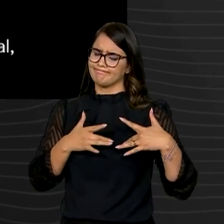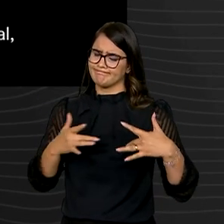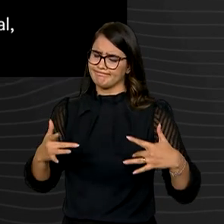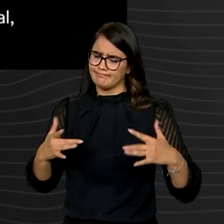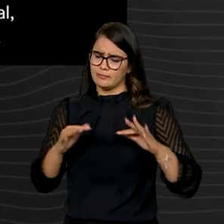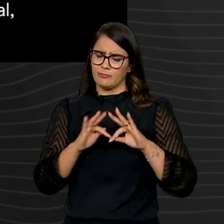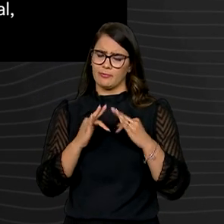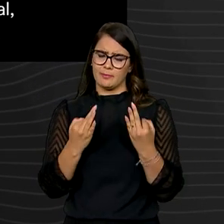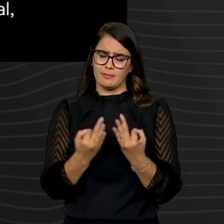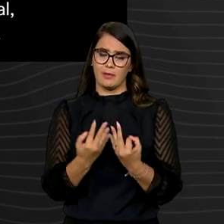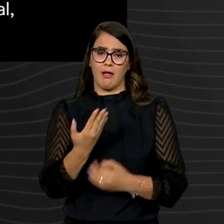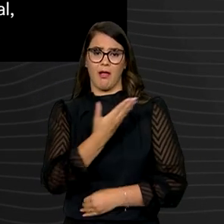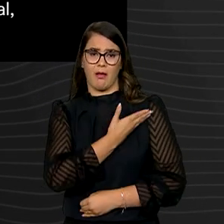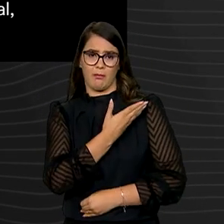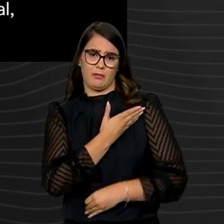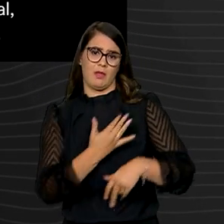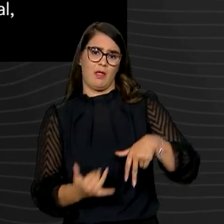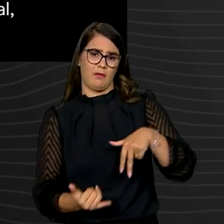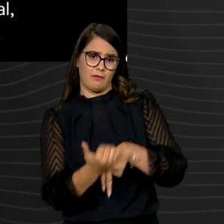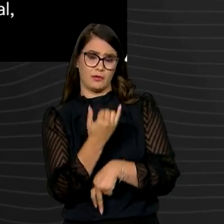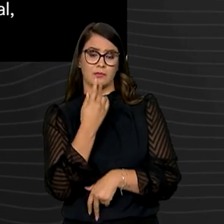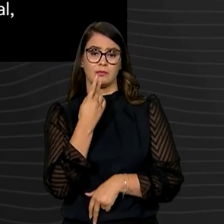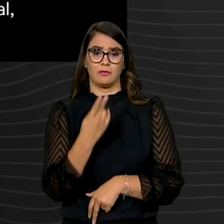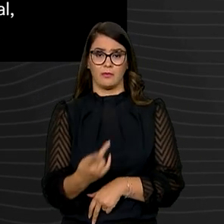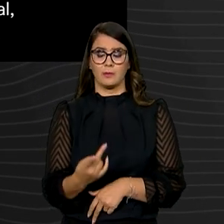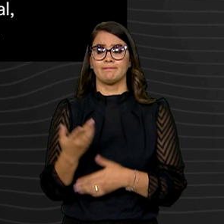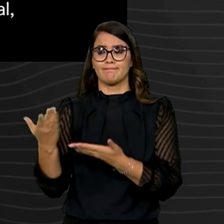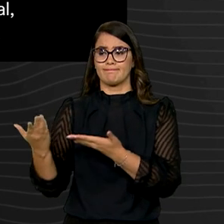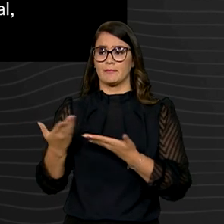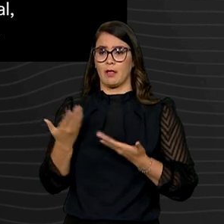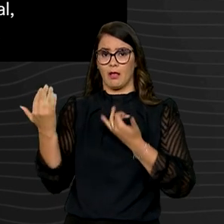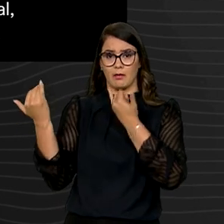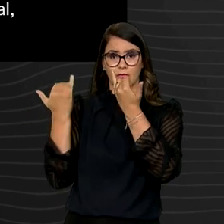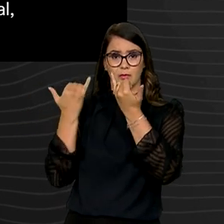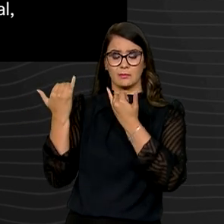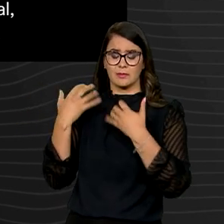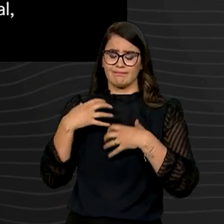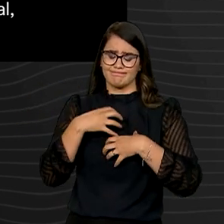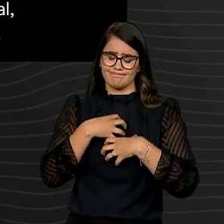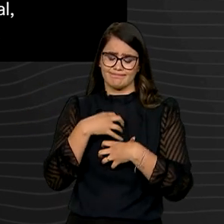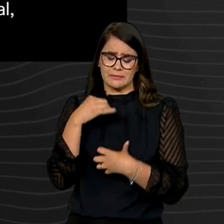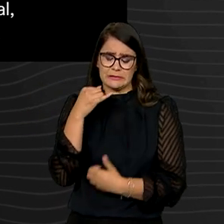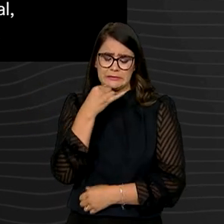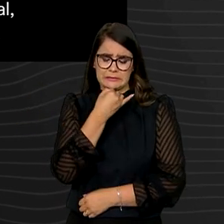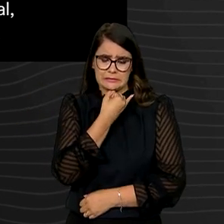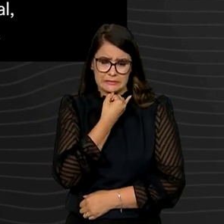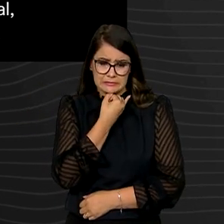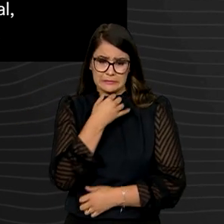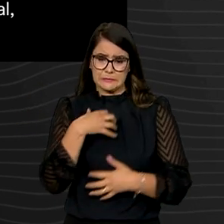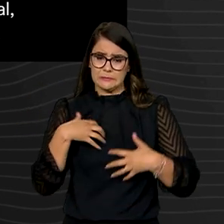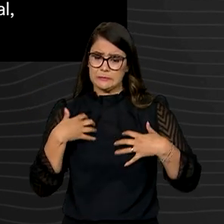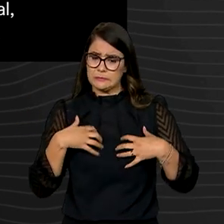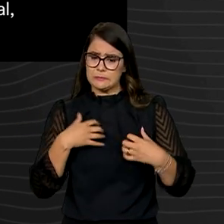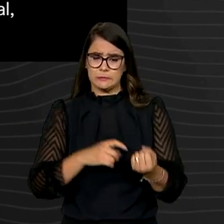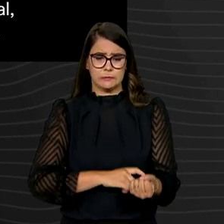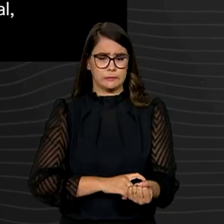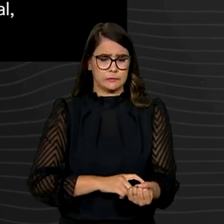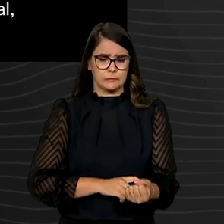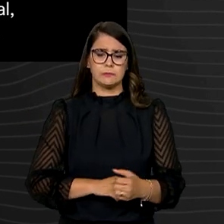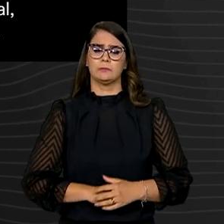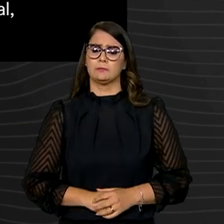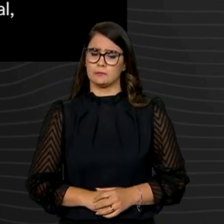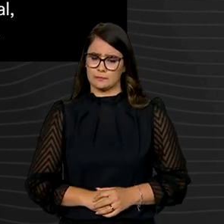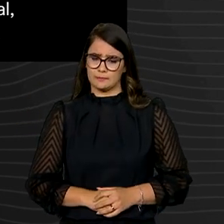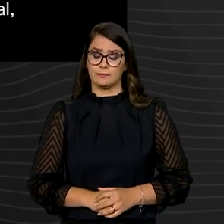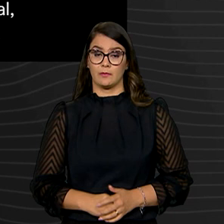familiares e amigos das vítimas e disse que recebeu a notícia com grande tristeza e indignação. Ele